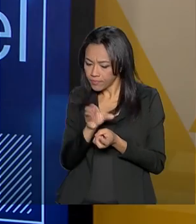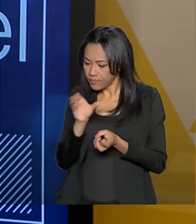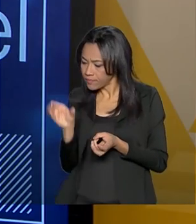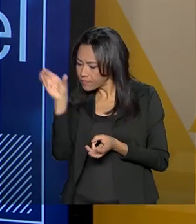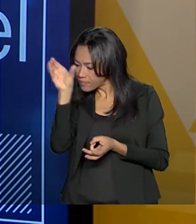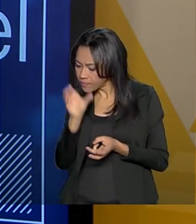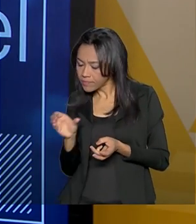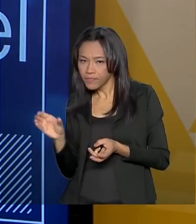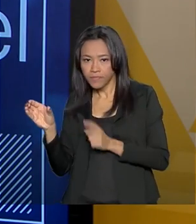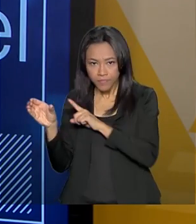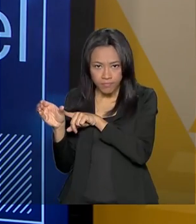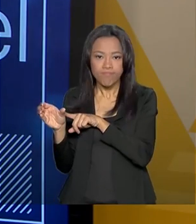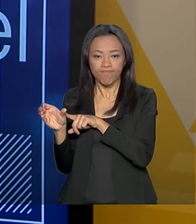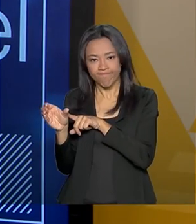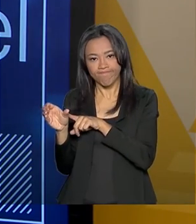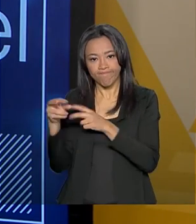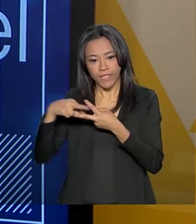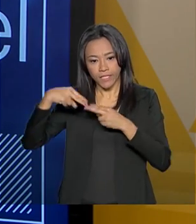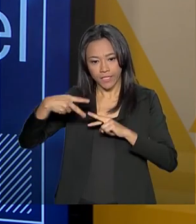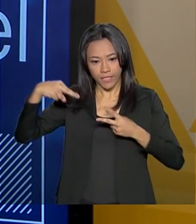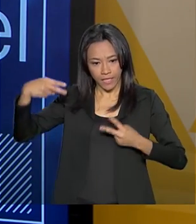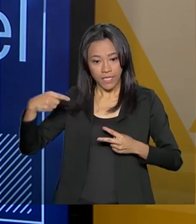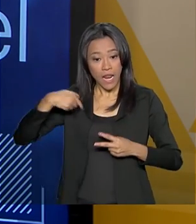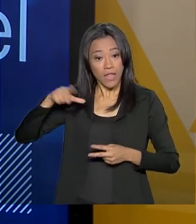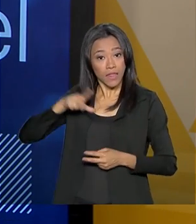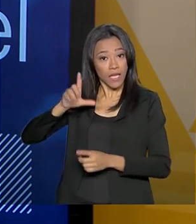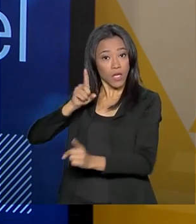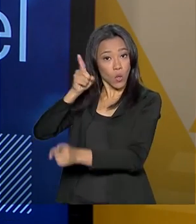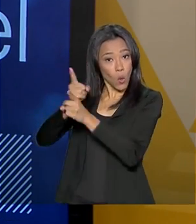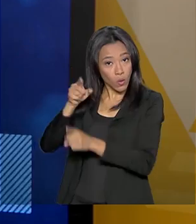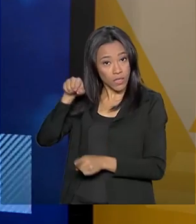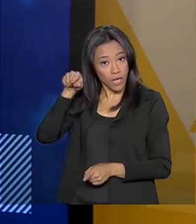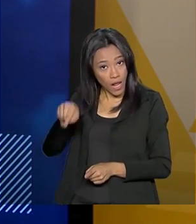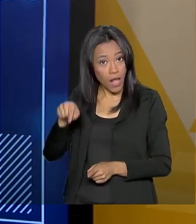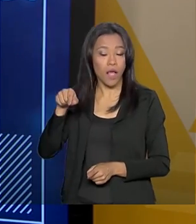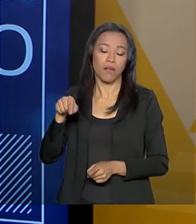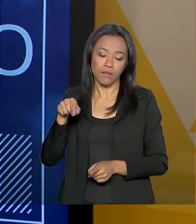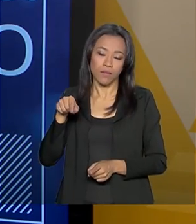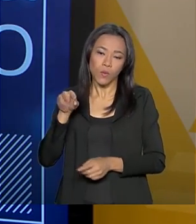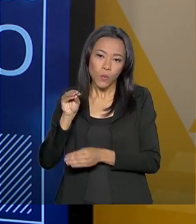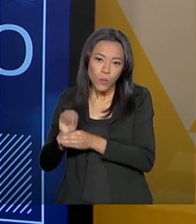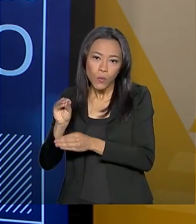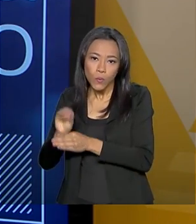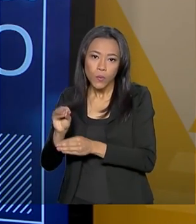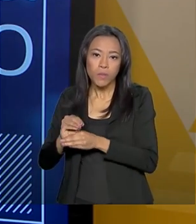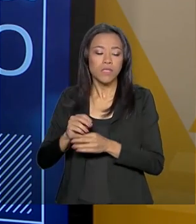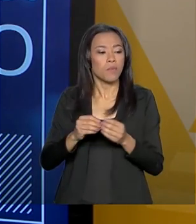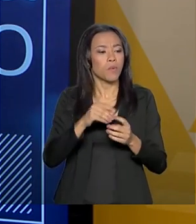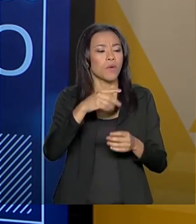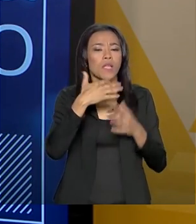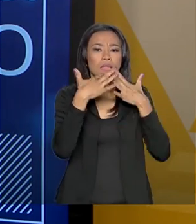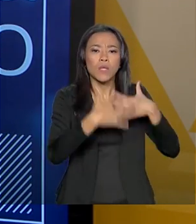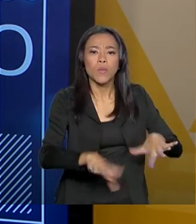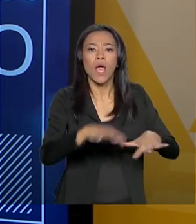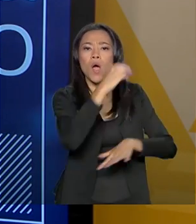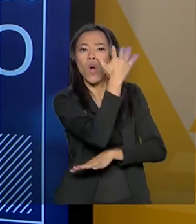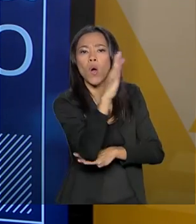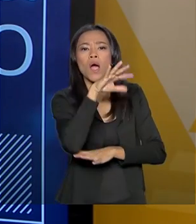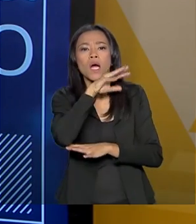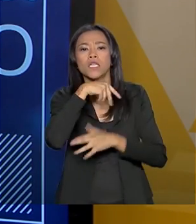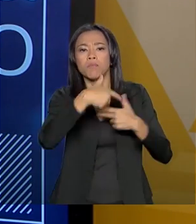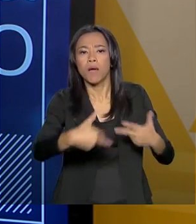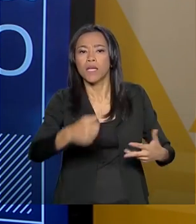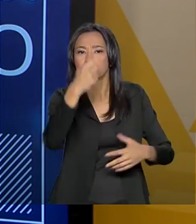em conservação de longo prazo, as plantas brasileiras, os animais brasileiros